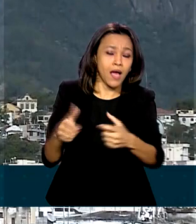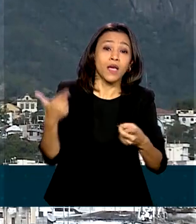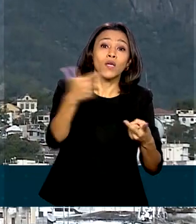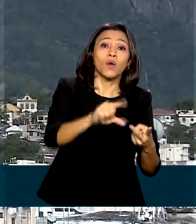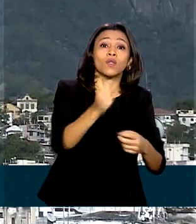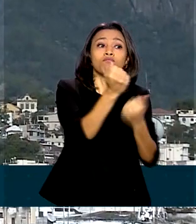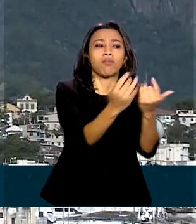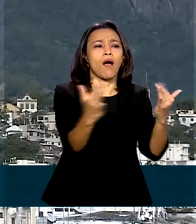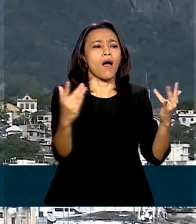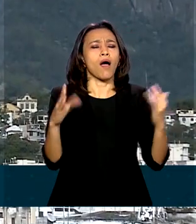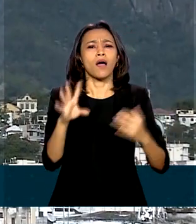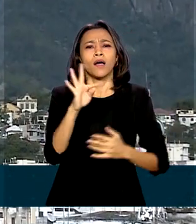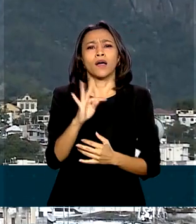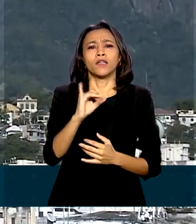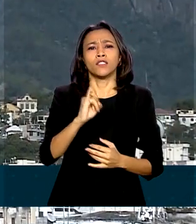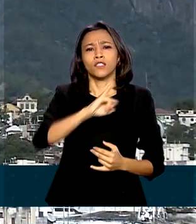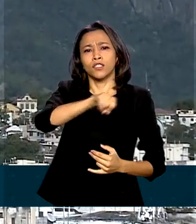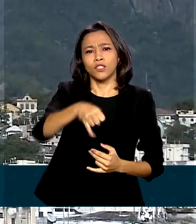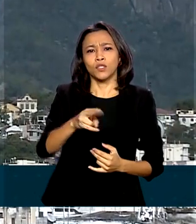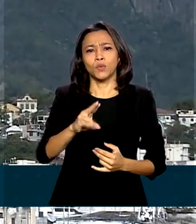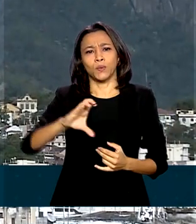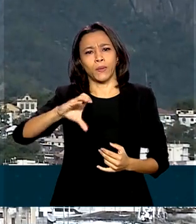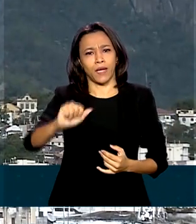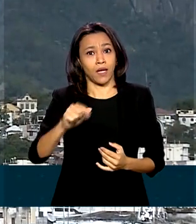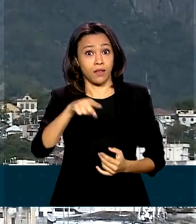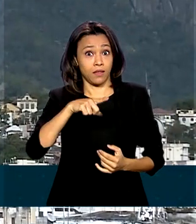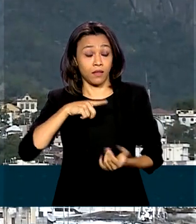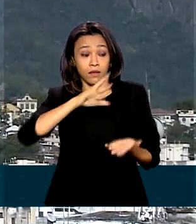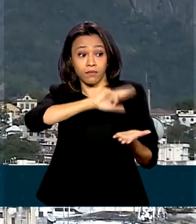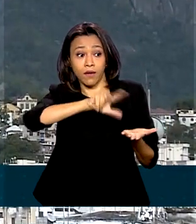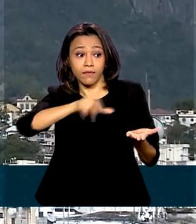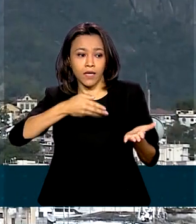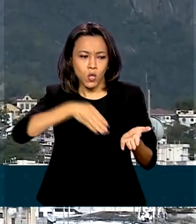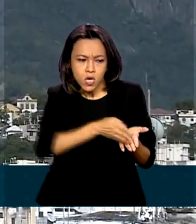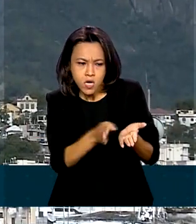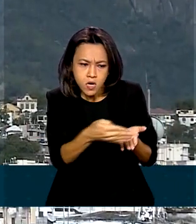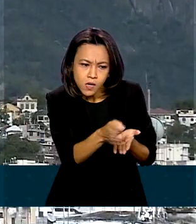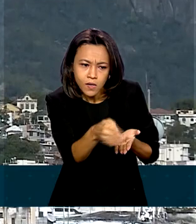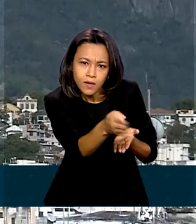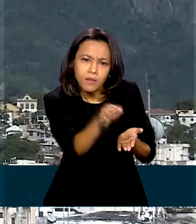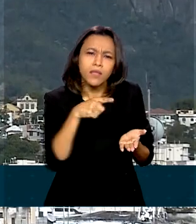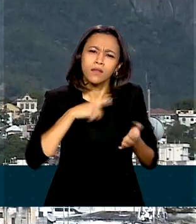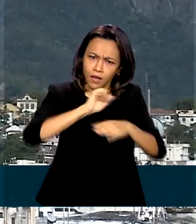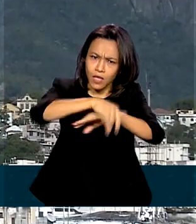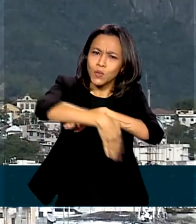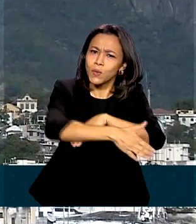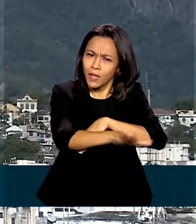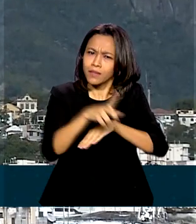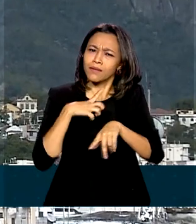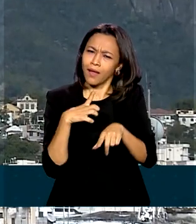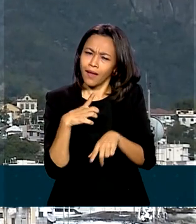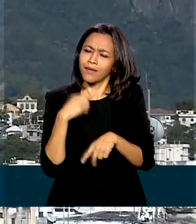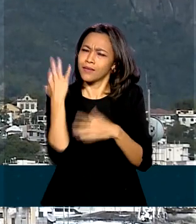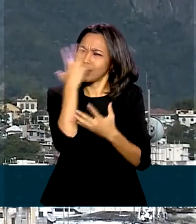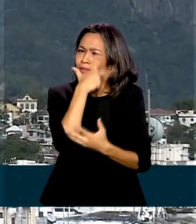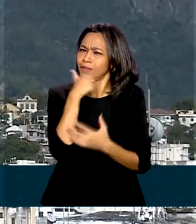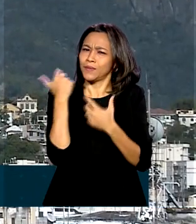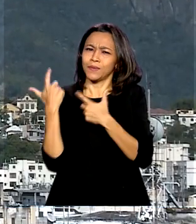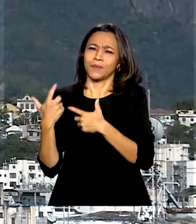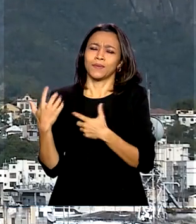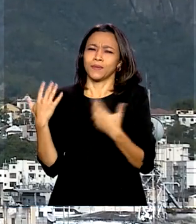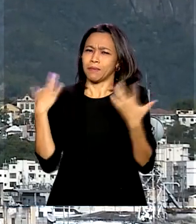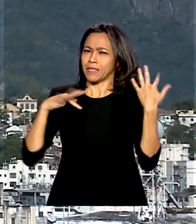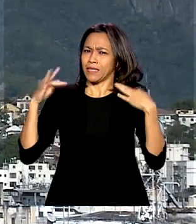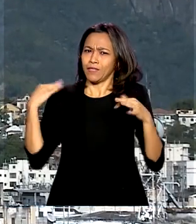Tijuca, que é a maior floresta urbana do mundo, onde existem diversas trilhas e cachoeiras também. Sem dúvida alguma, são belos passeios